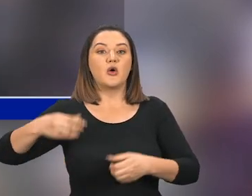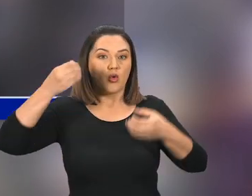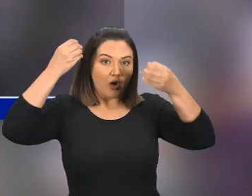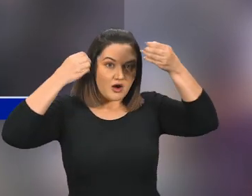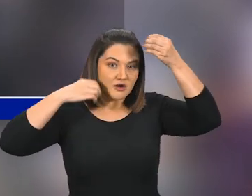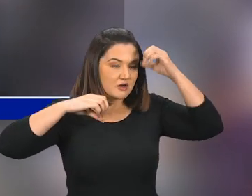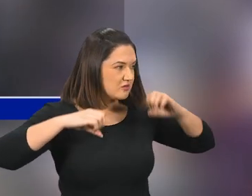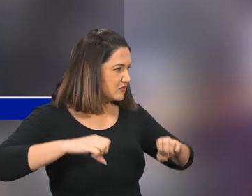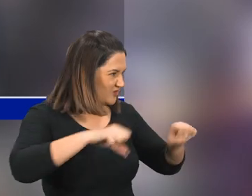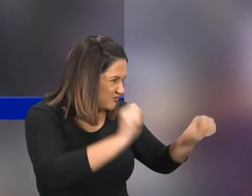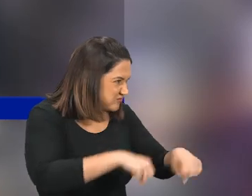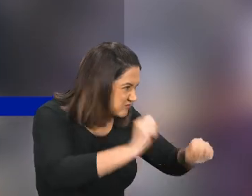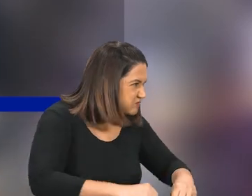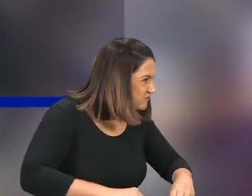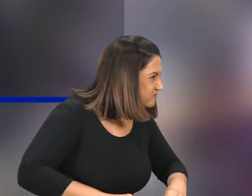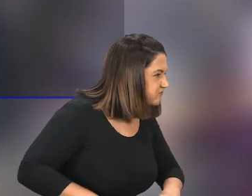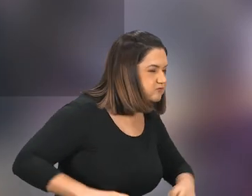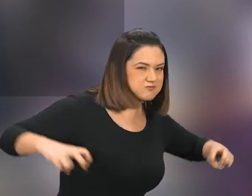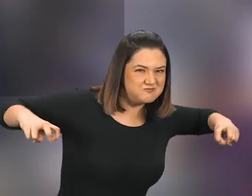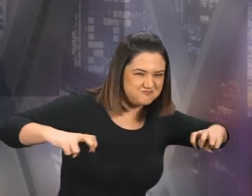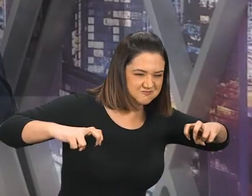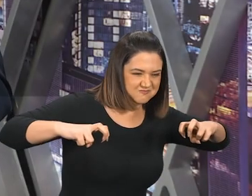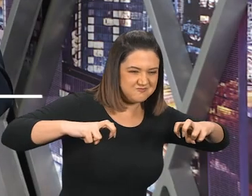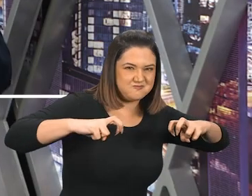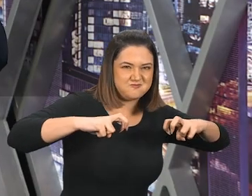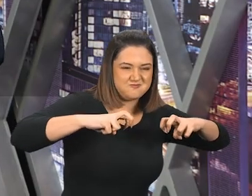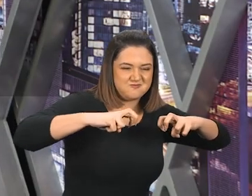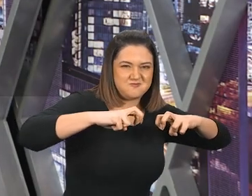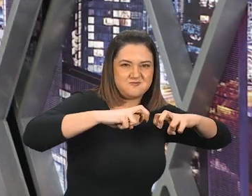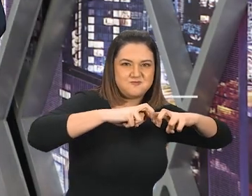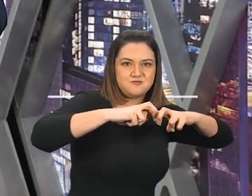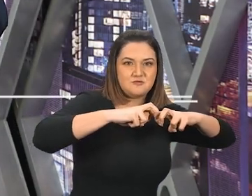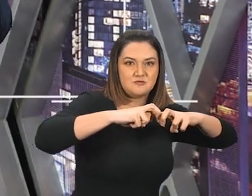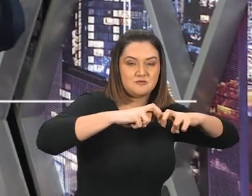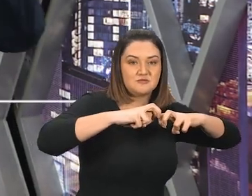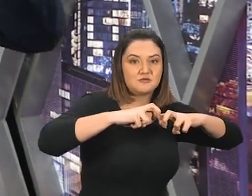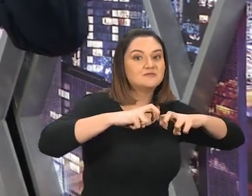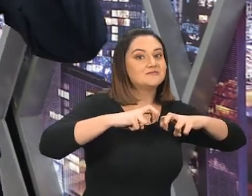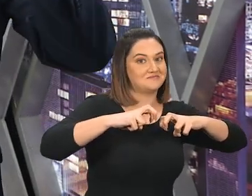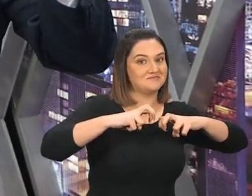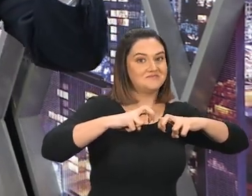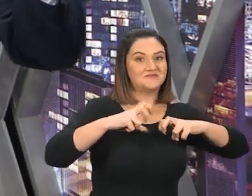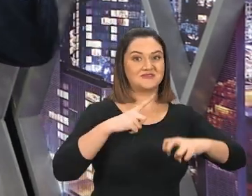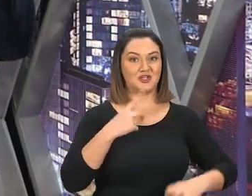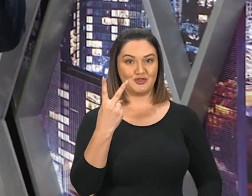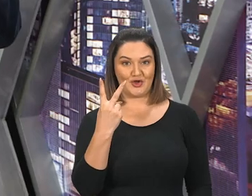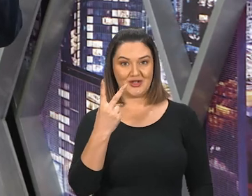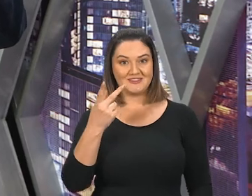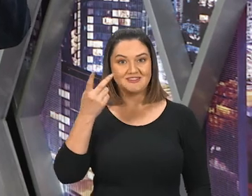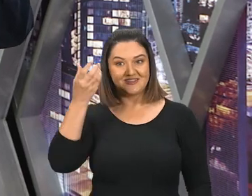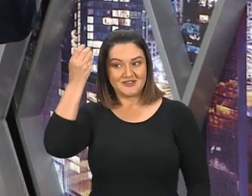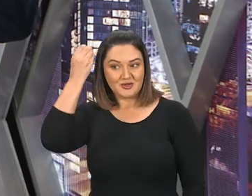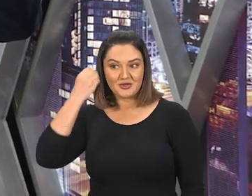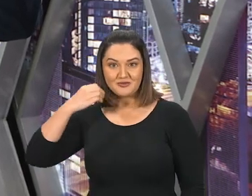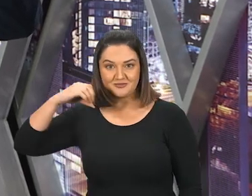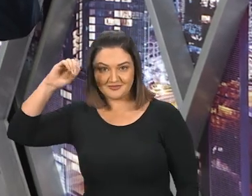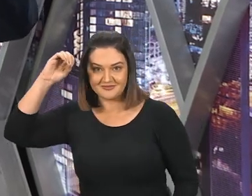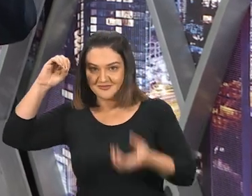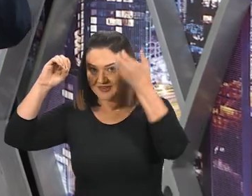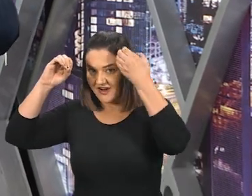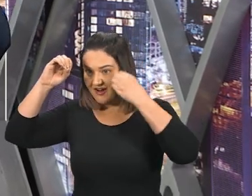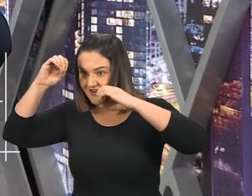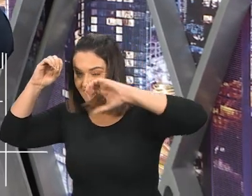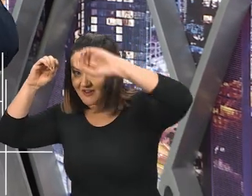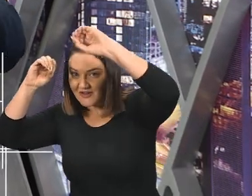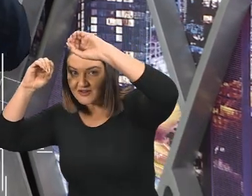contra ele, Com todo o seu furioso poder. Olha que cena, Olha que cena, Que visão. Então você tem o carneiro e o bode, E agora começa